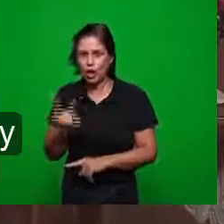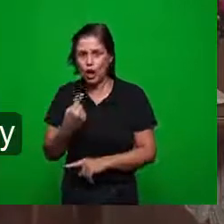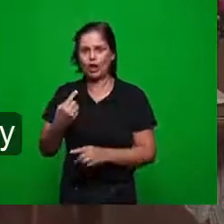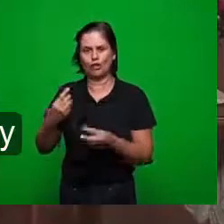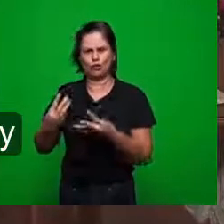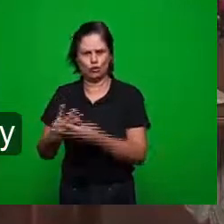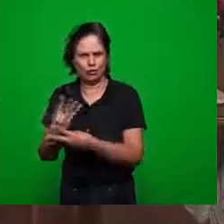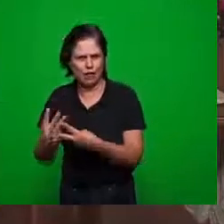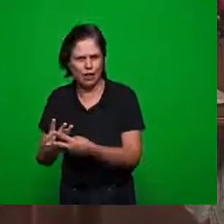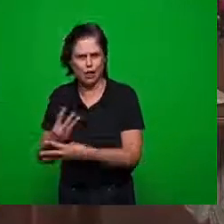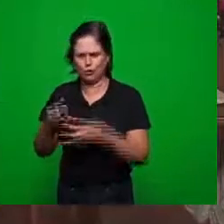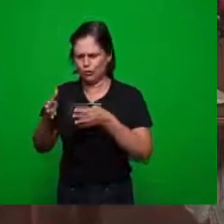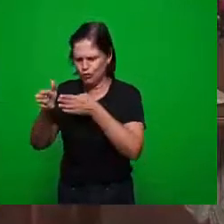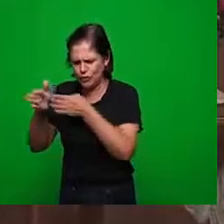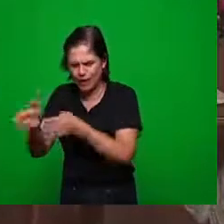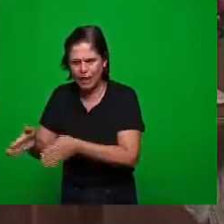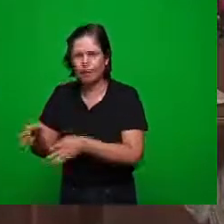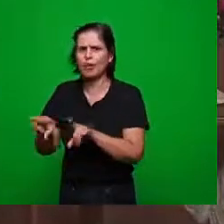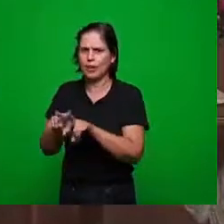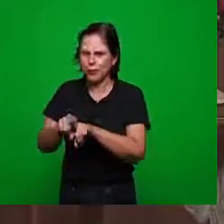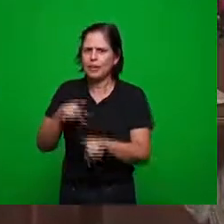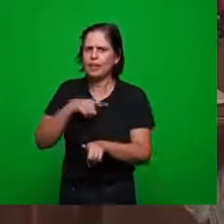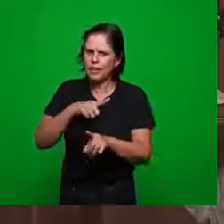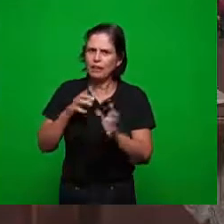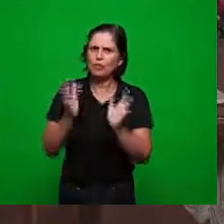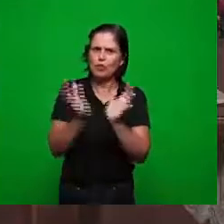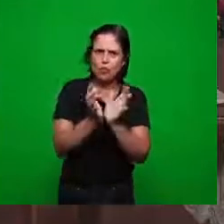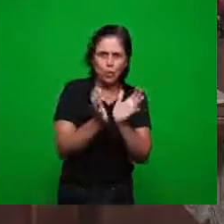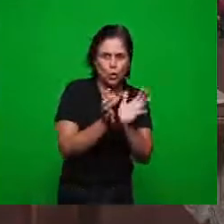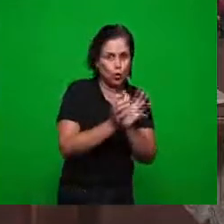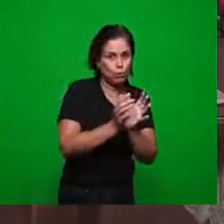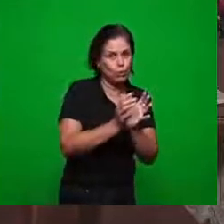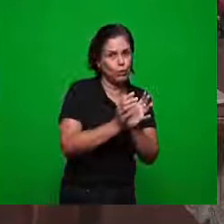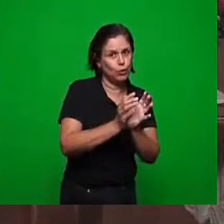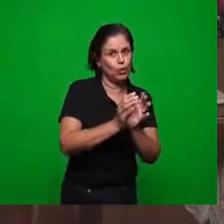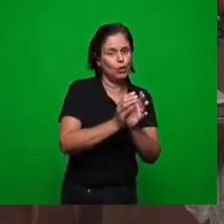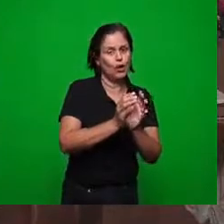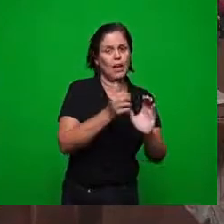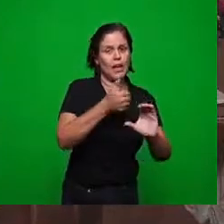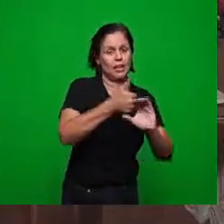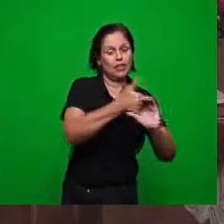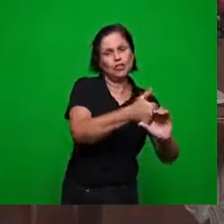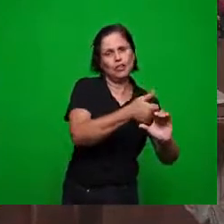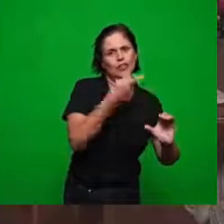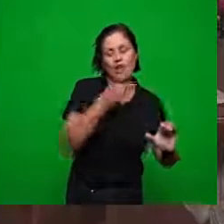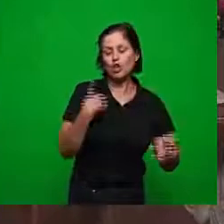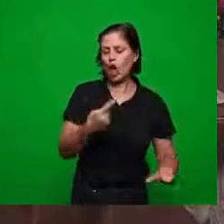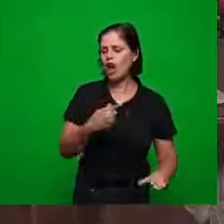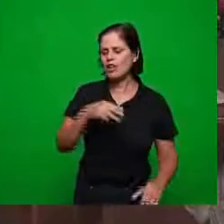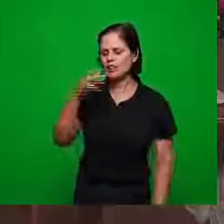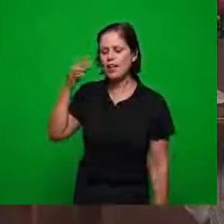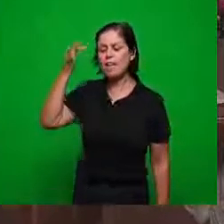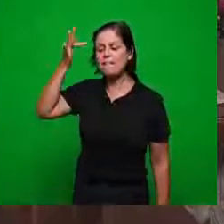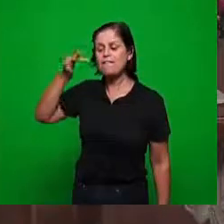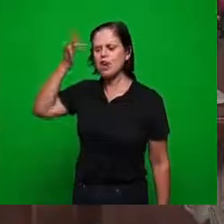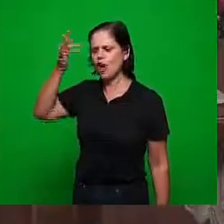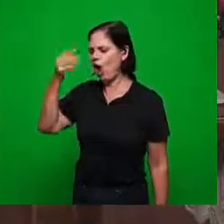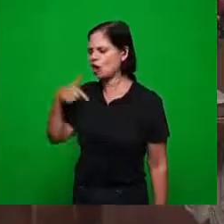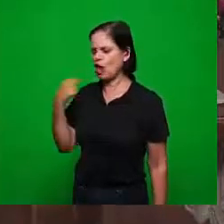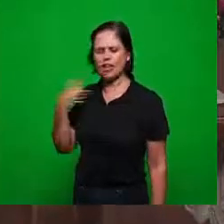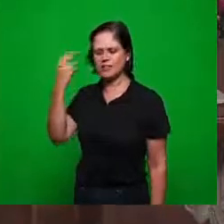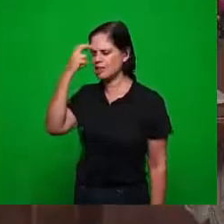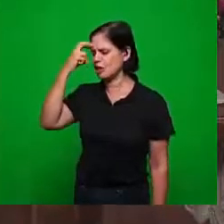o paganismo vem de muitas épocas então eles tinham todas as razões nós somos filósofos gnose saber